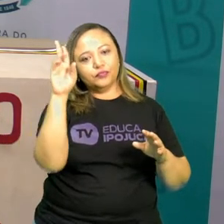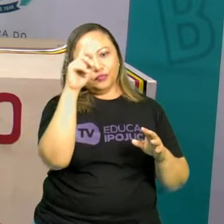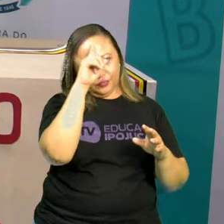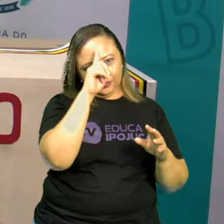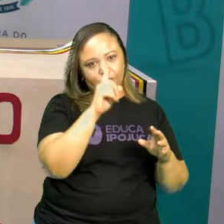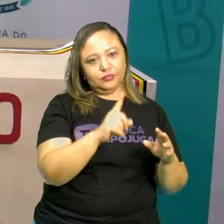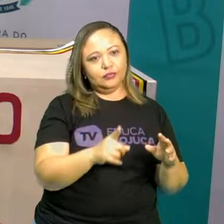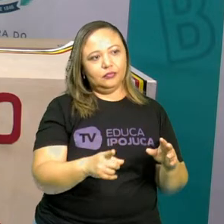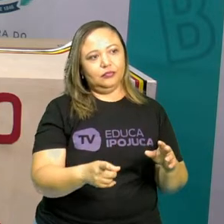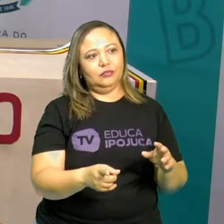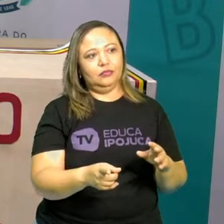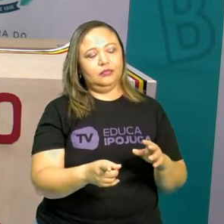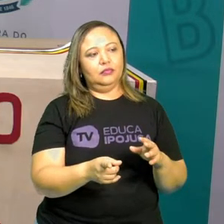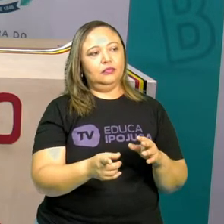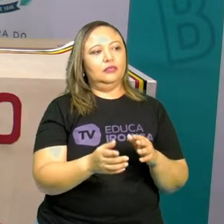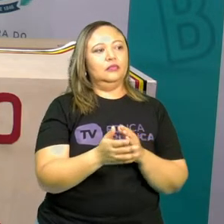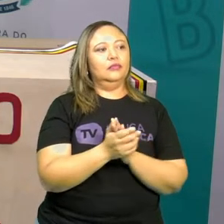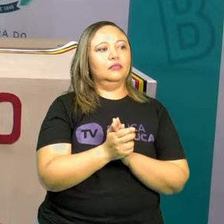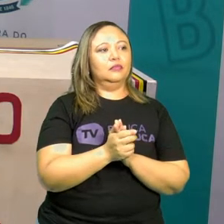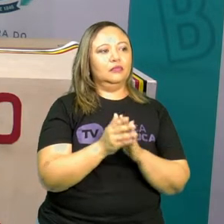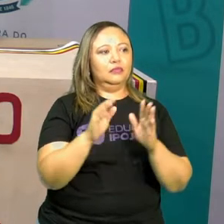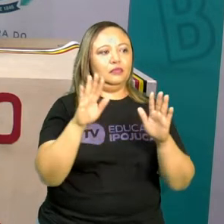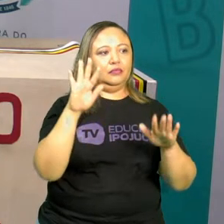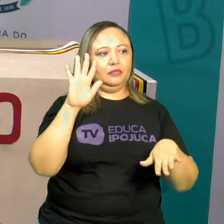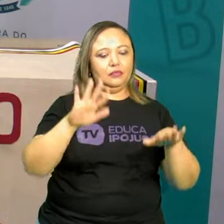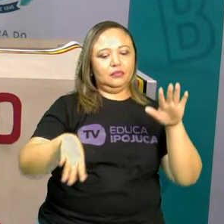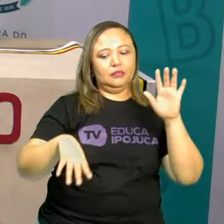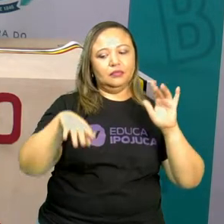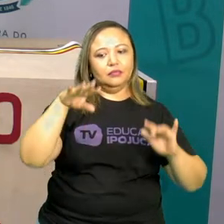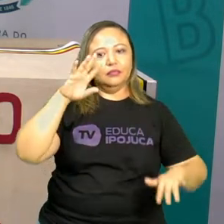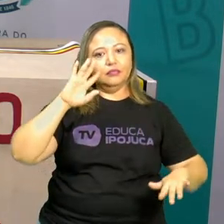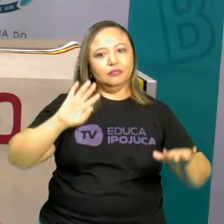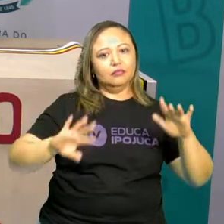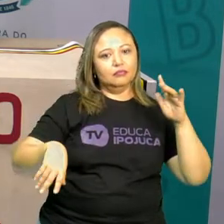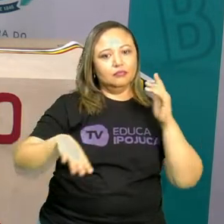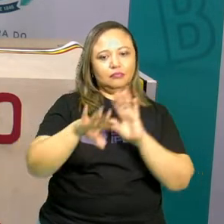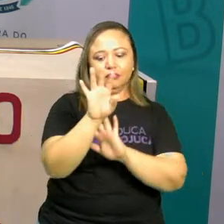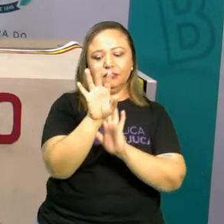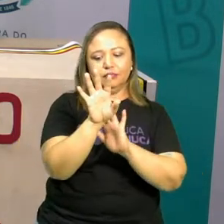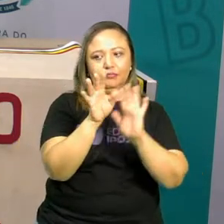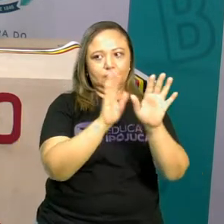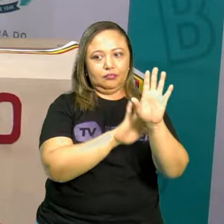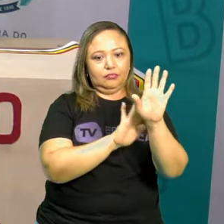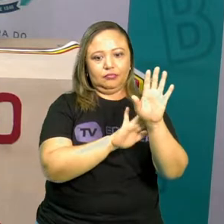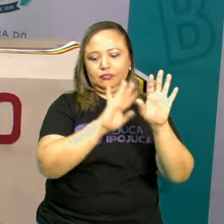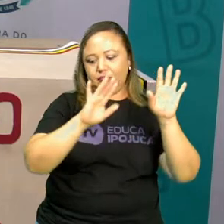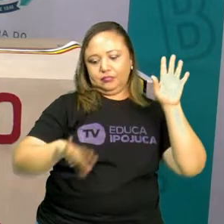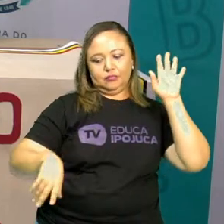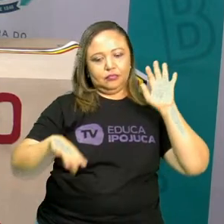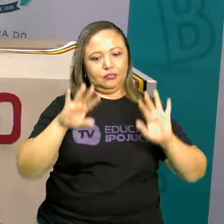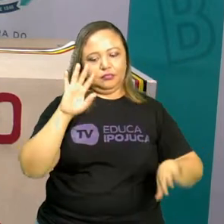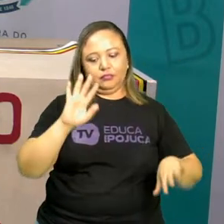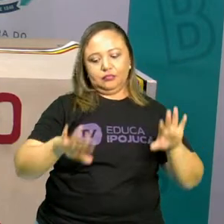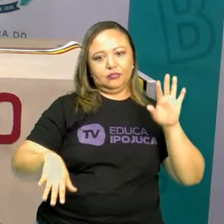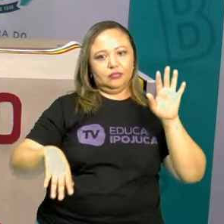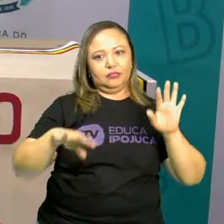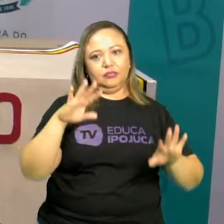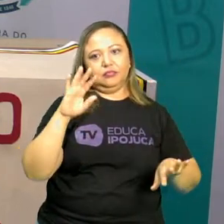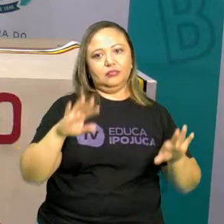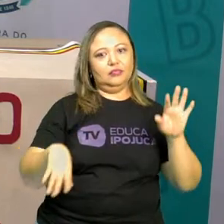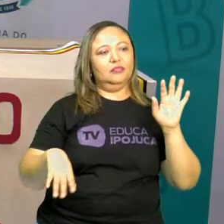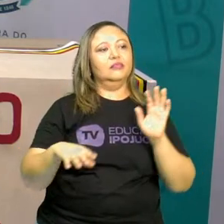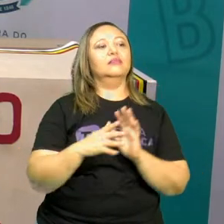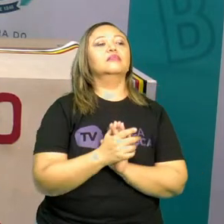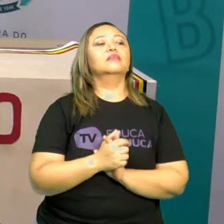agora, o mestre mandou, ó. Balançar as mãozinhas. Balança, balança,